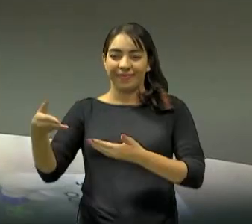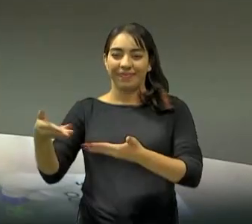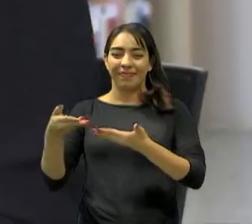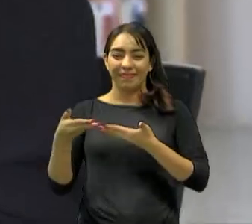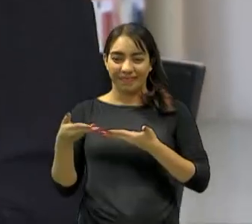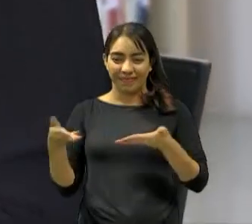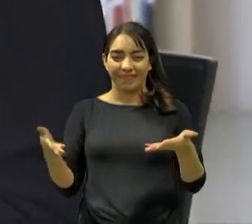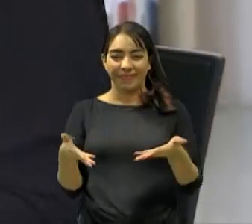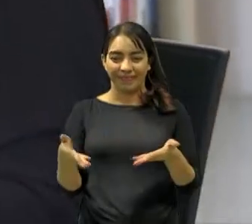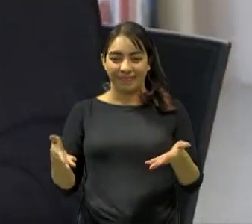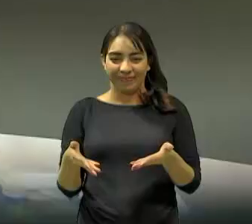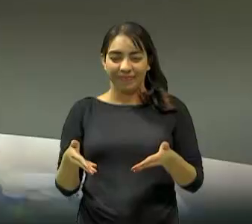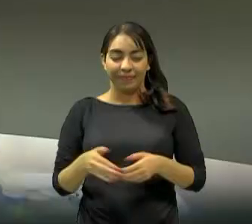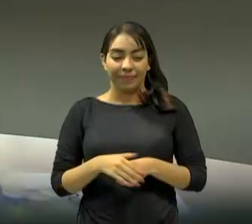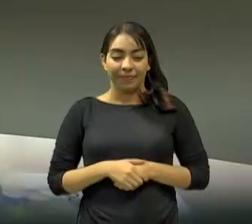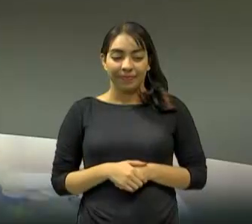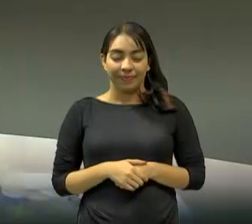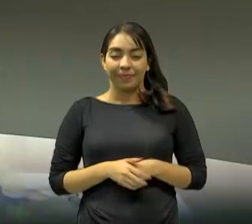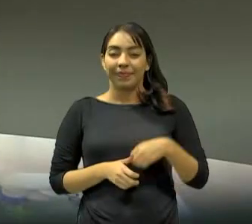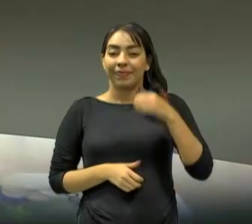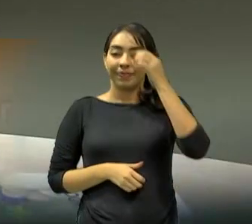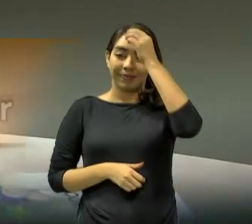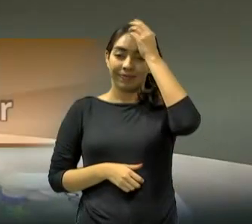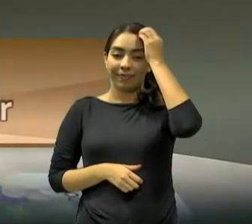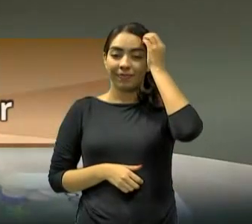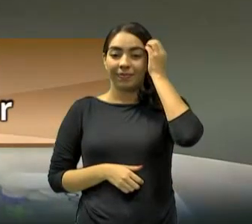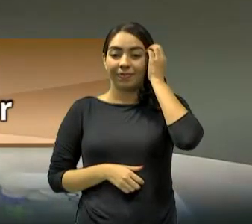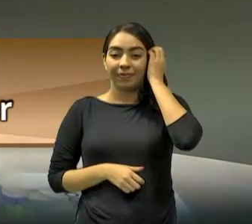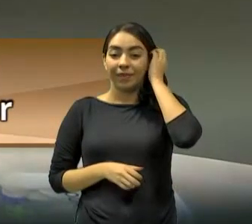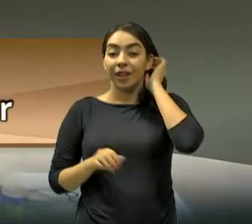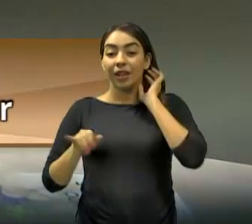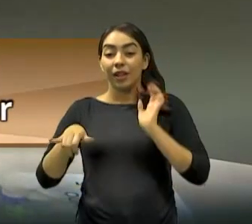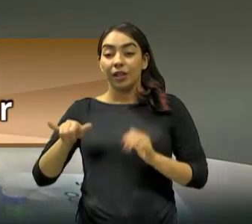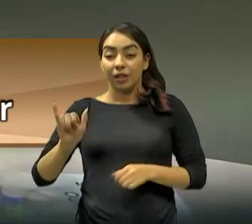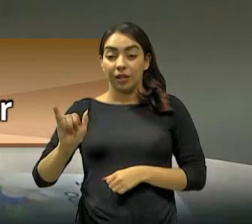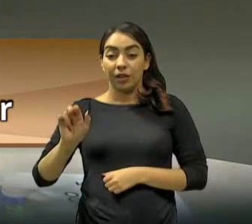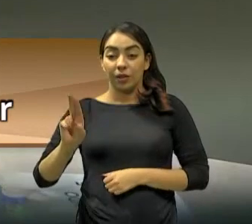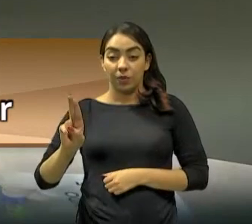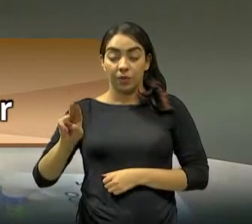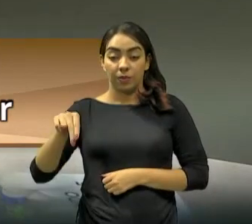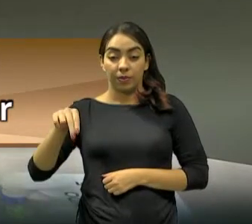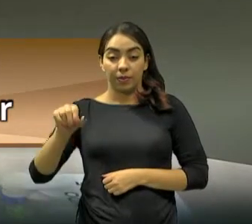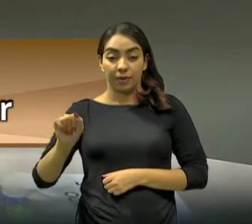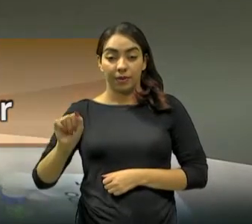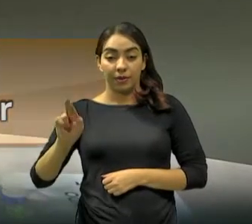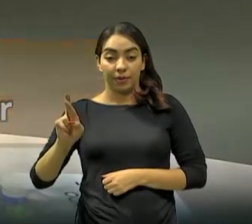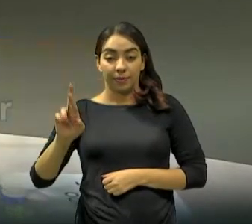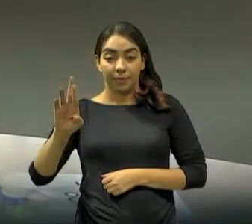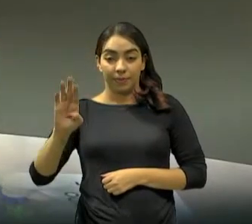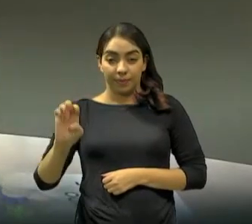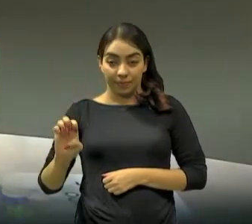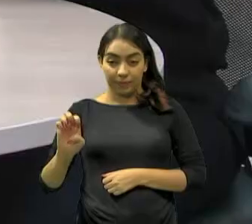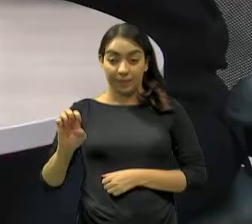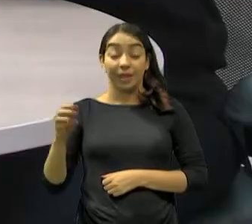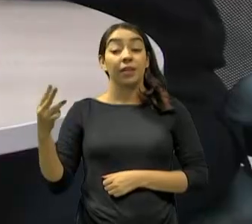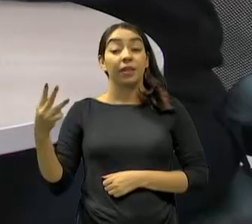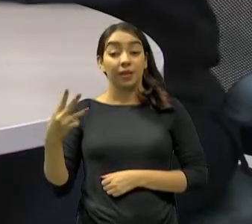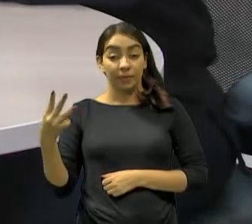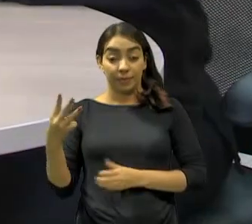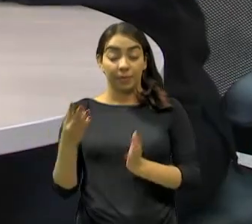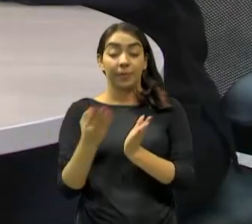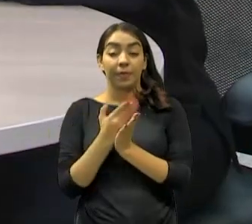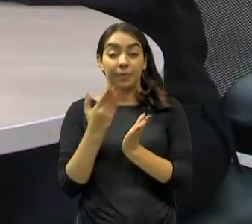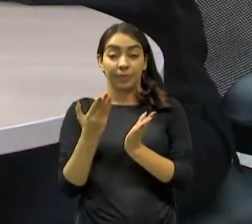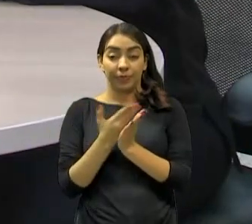hoje. Tudo bem, Nari? Tudo bem, Rosane. Mais uma vez, uma gratidão estarmos aqui juntos neste terceiro livro. E o